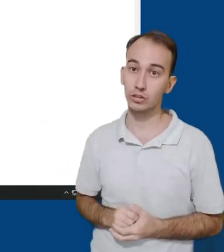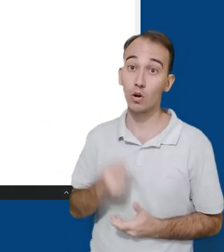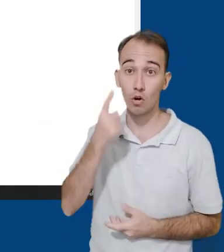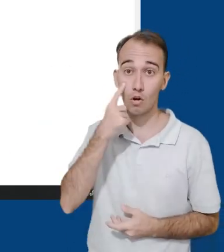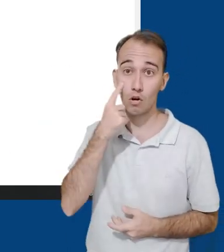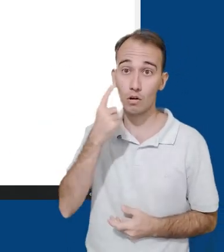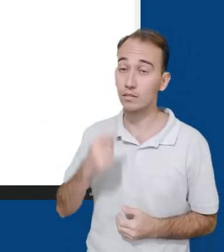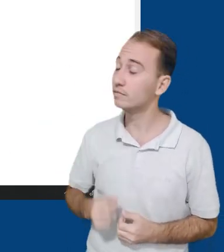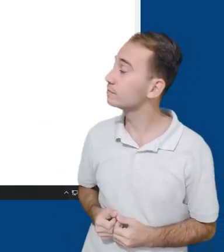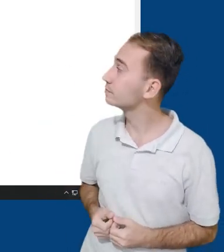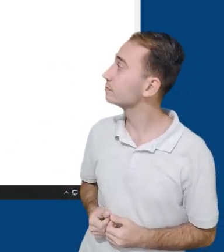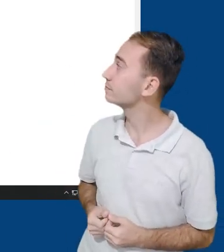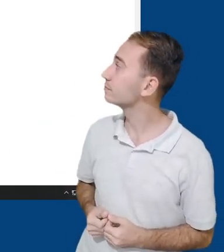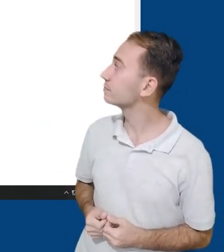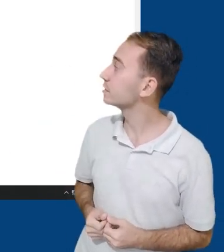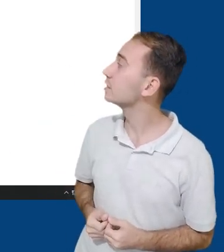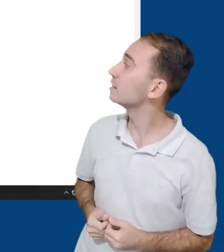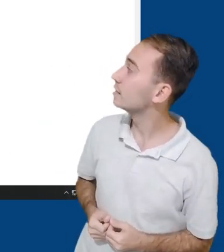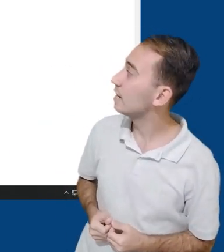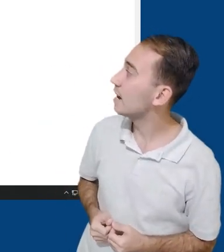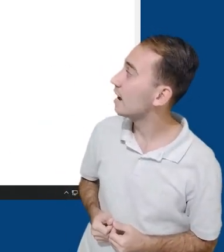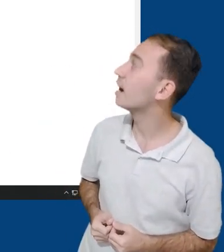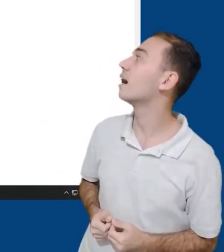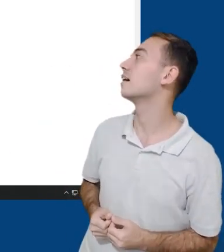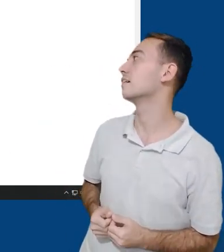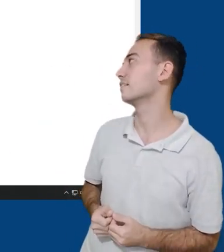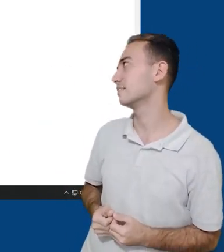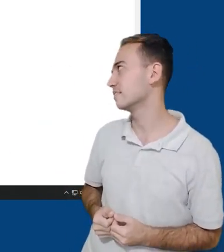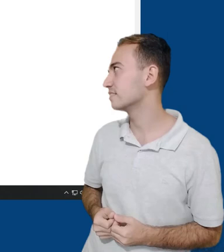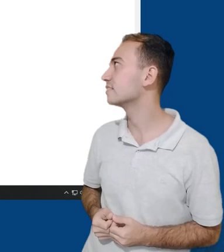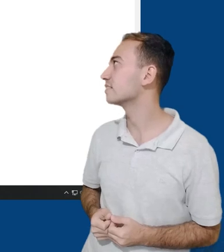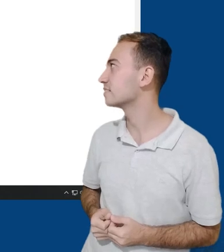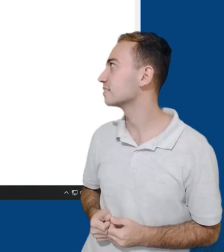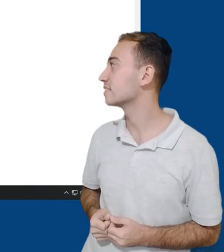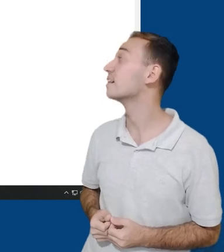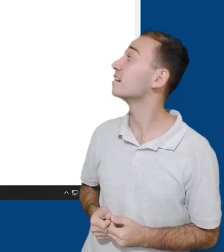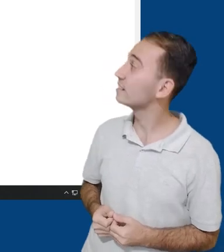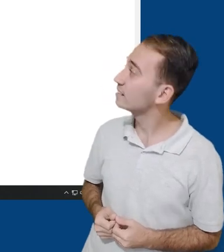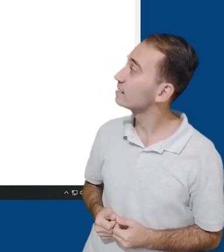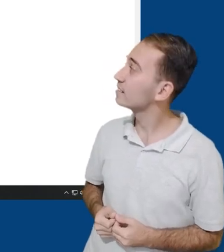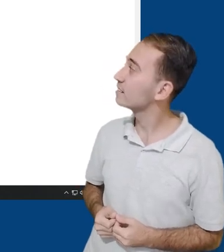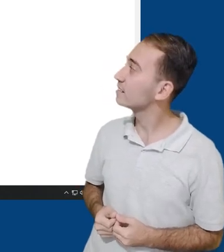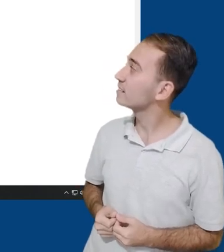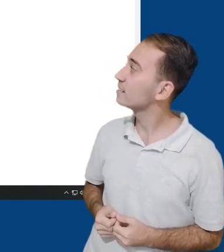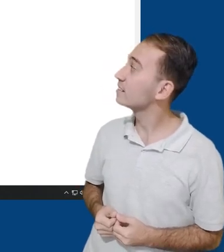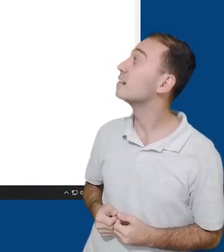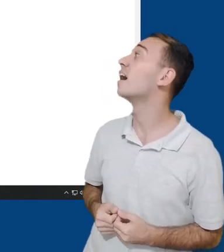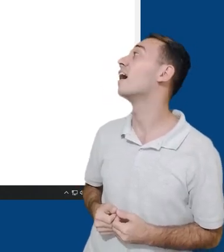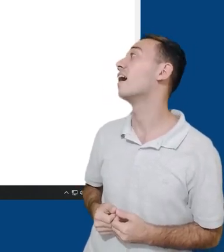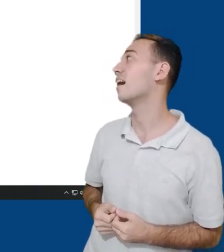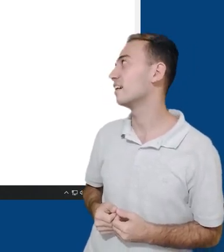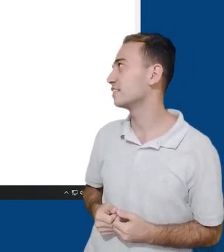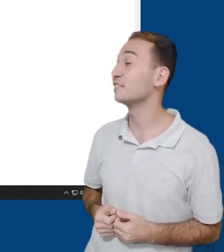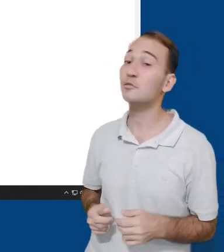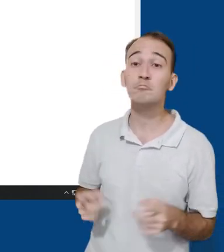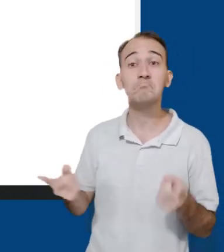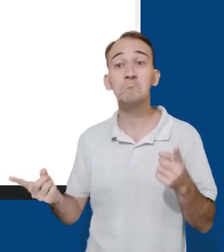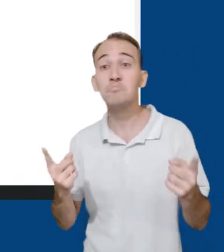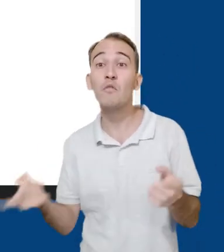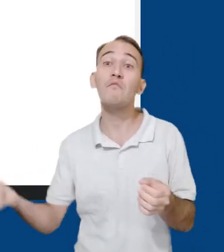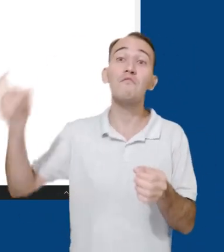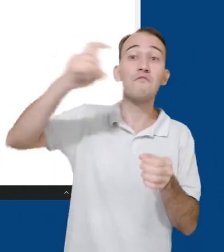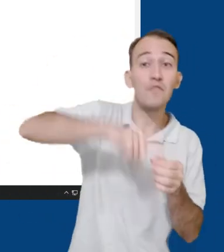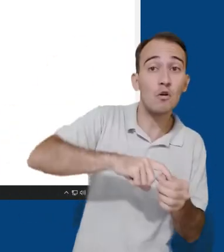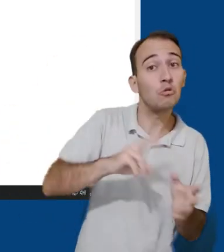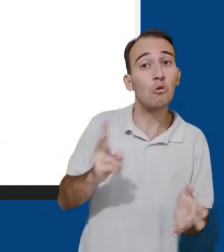Para isso, selecionamos a imagem ou as imagens e no canto superior direito, restaurar ou